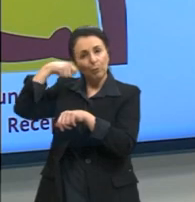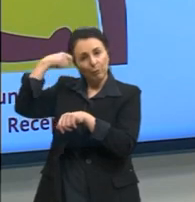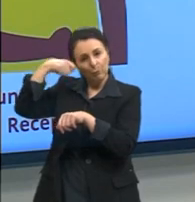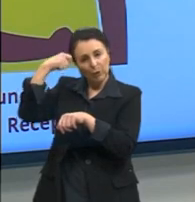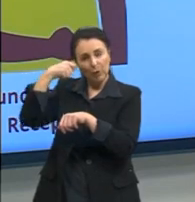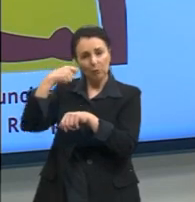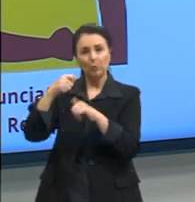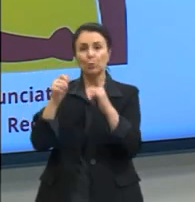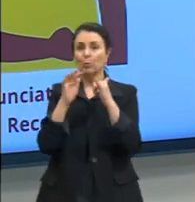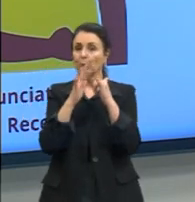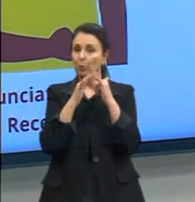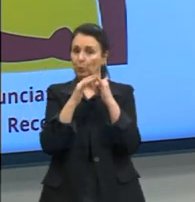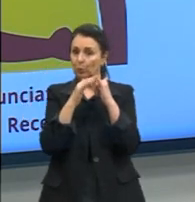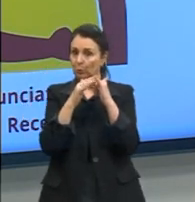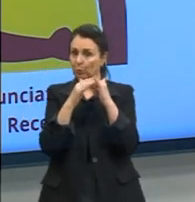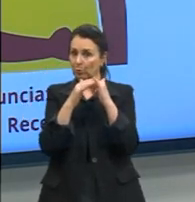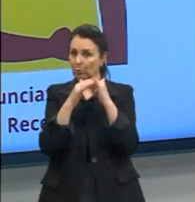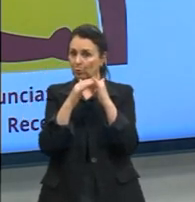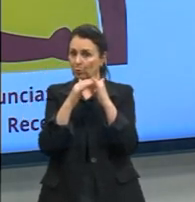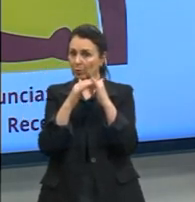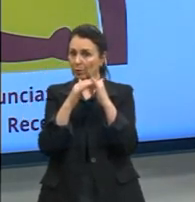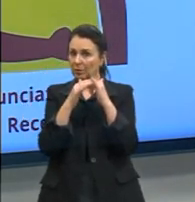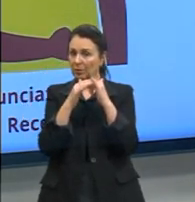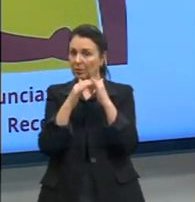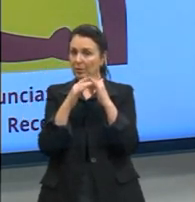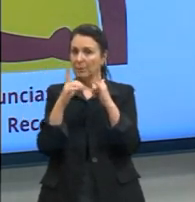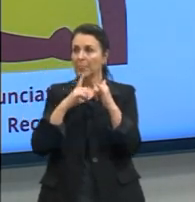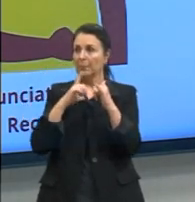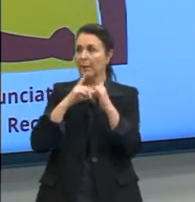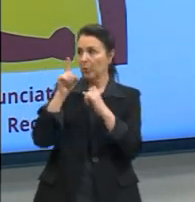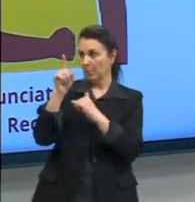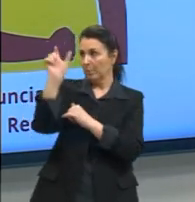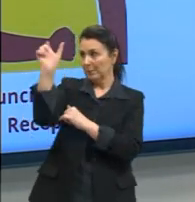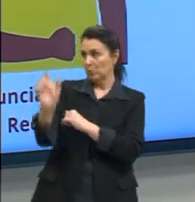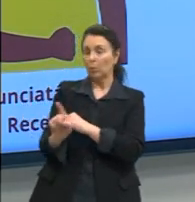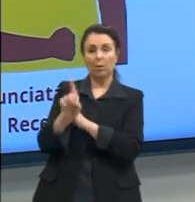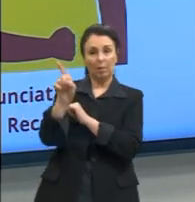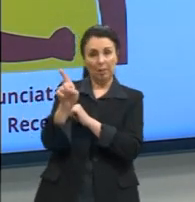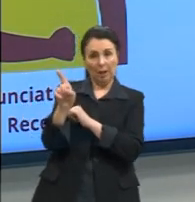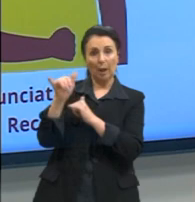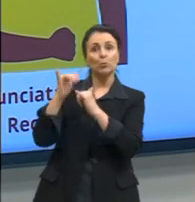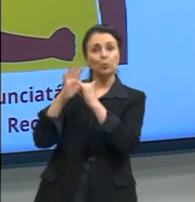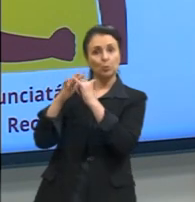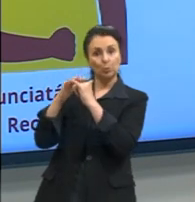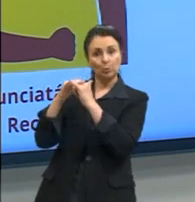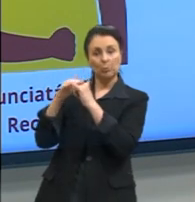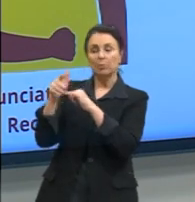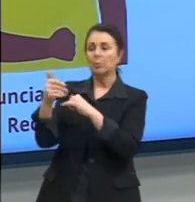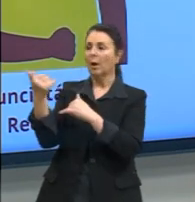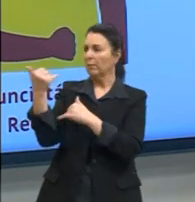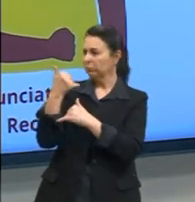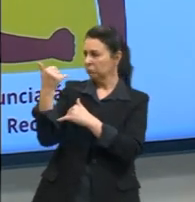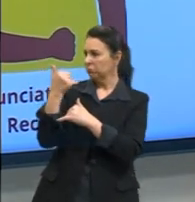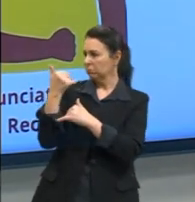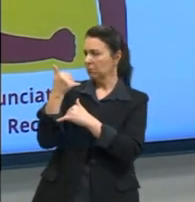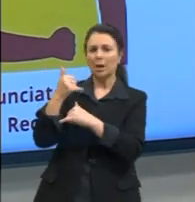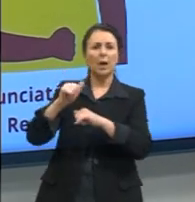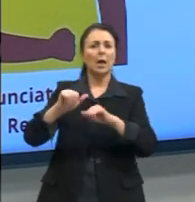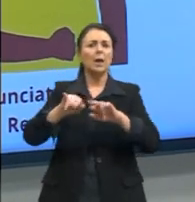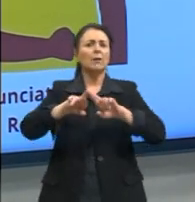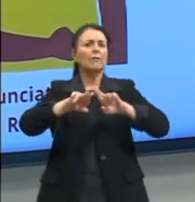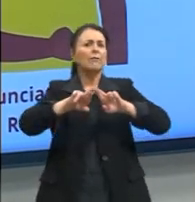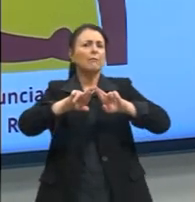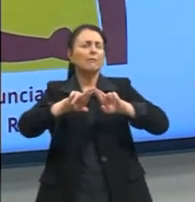vídeo no YouTube. Vocês têm ali uma pessoa que está falando para várias outras